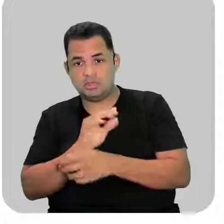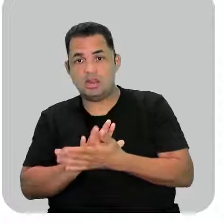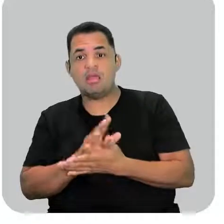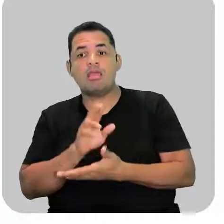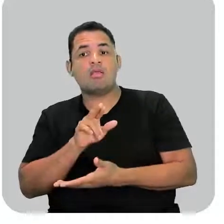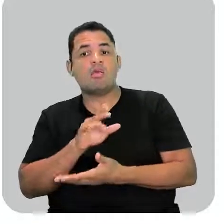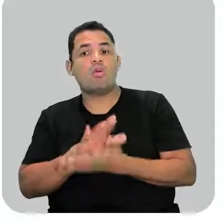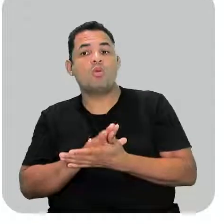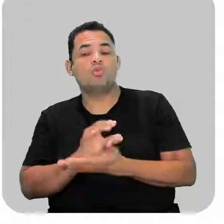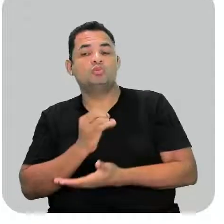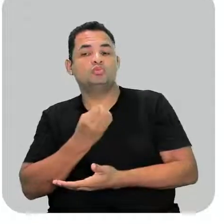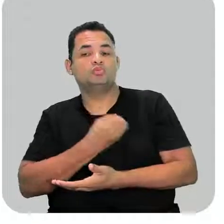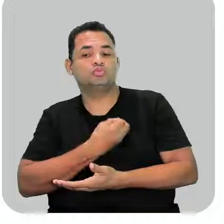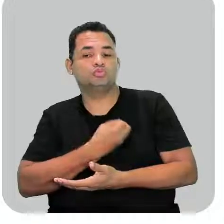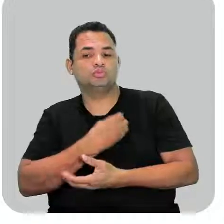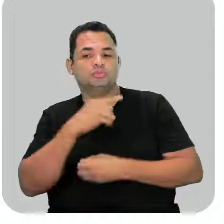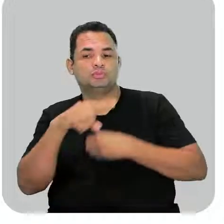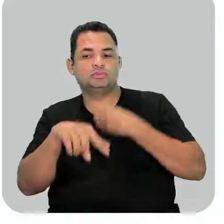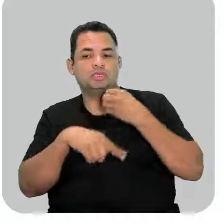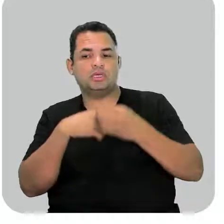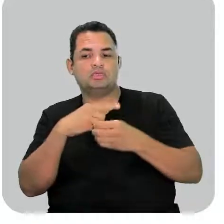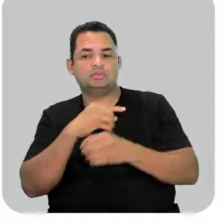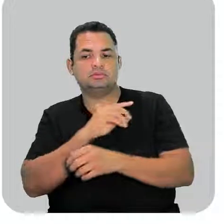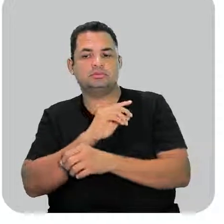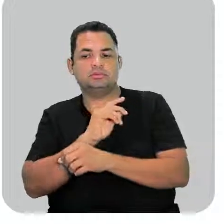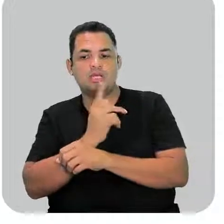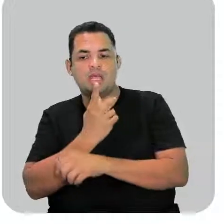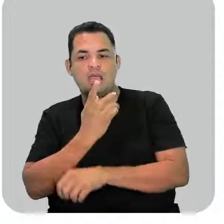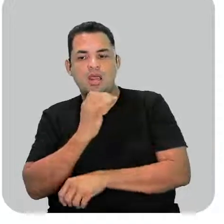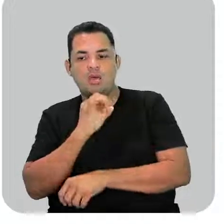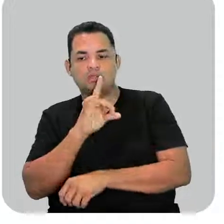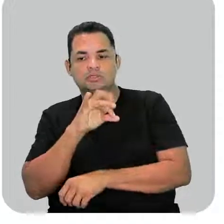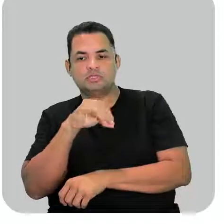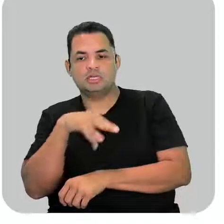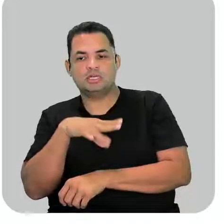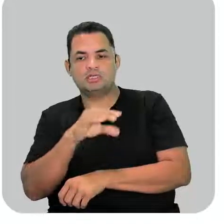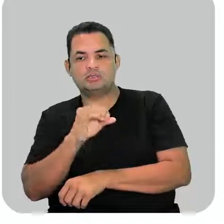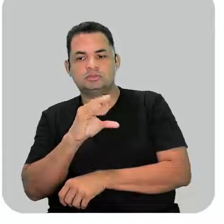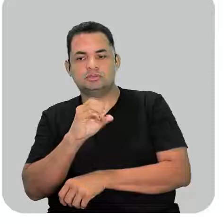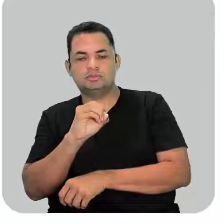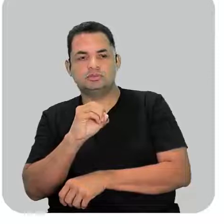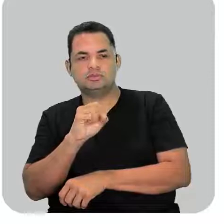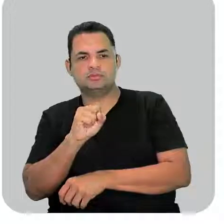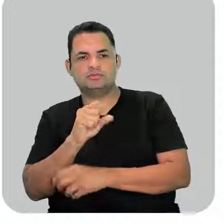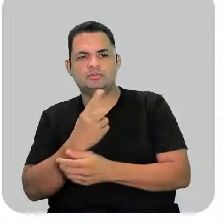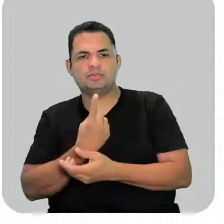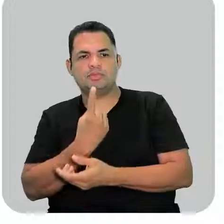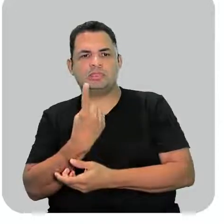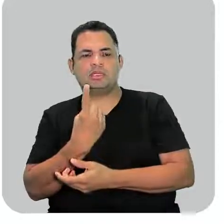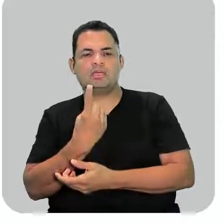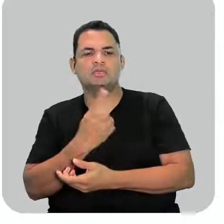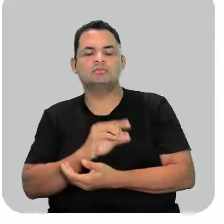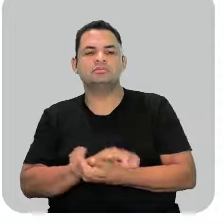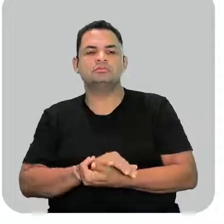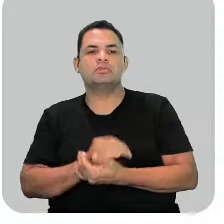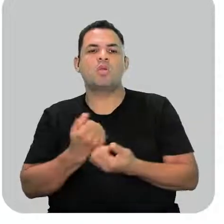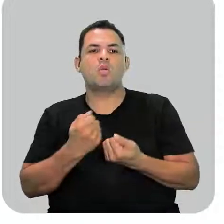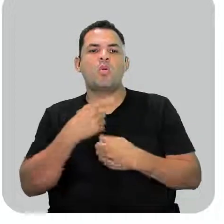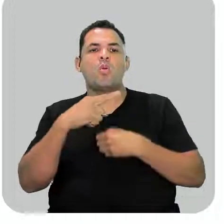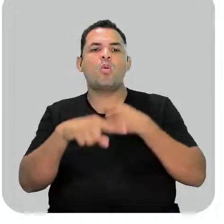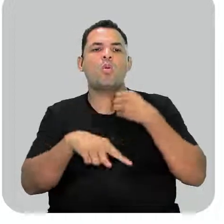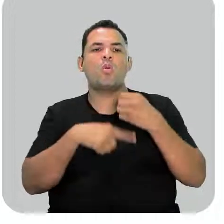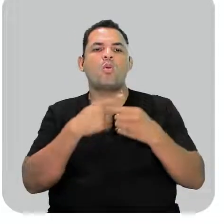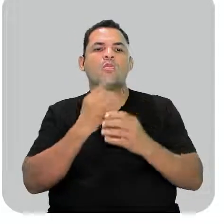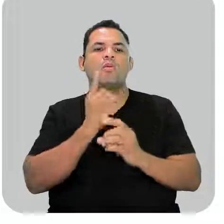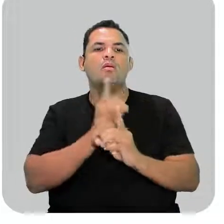número de átomos de halogênios. E aí nós temos aqui alguns átomos de halogênios que podem